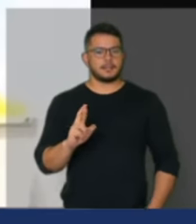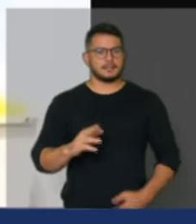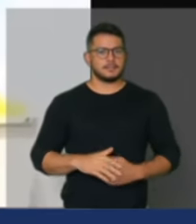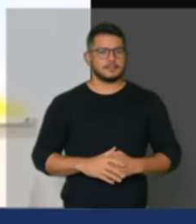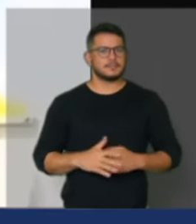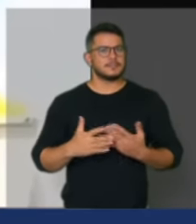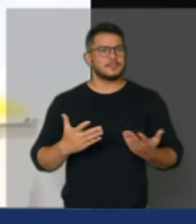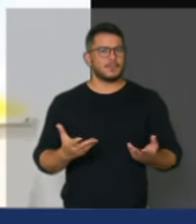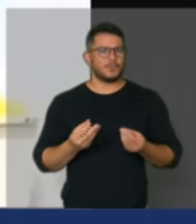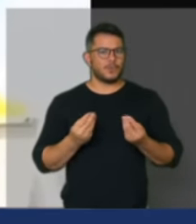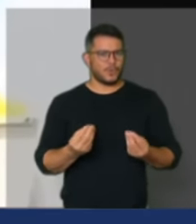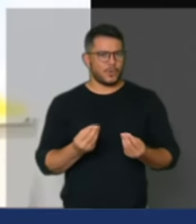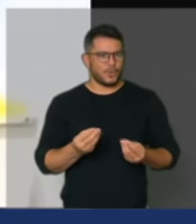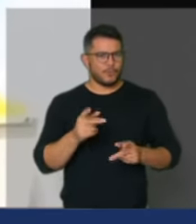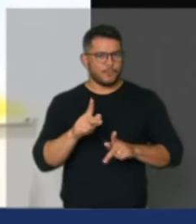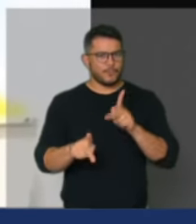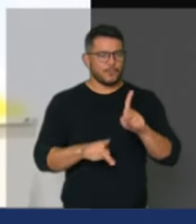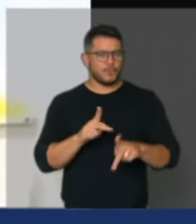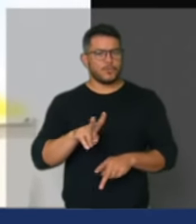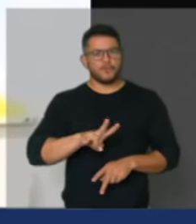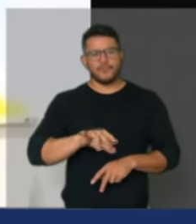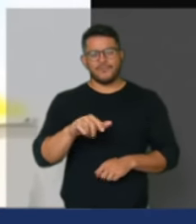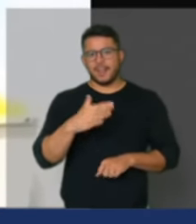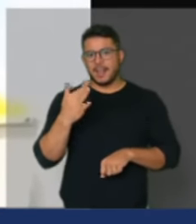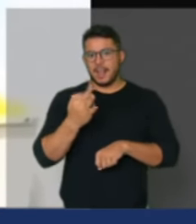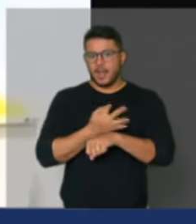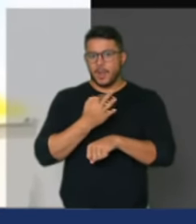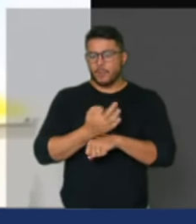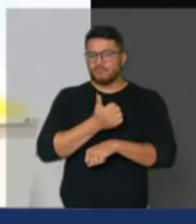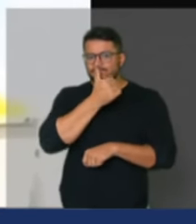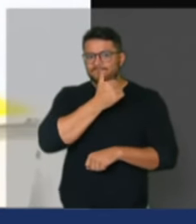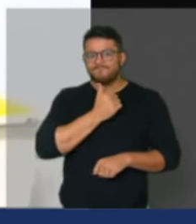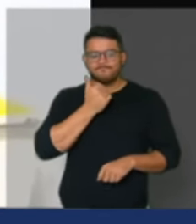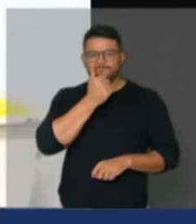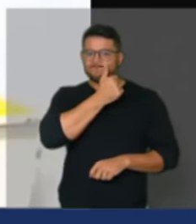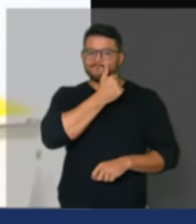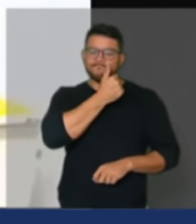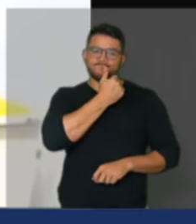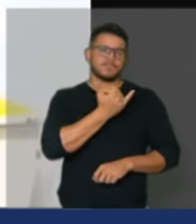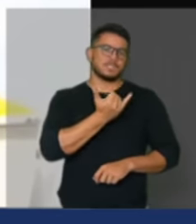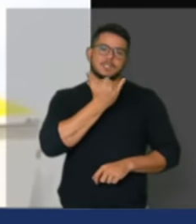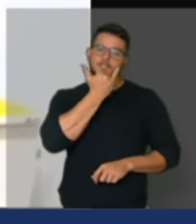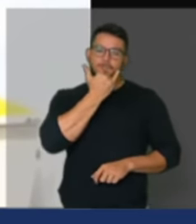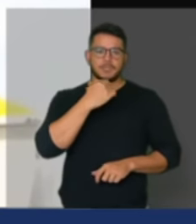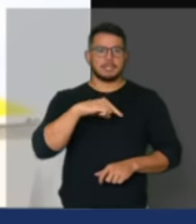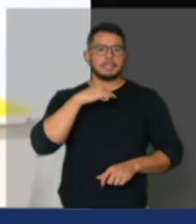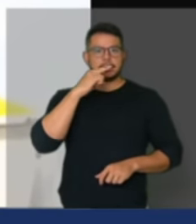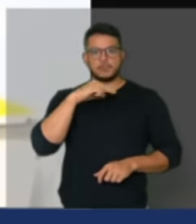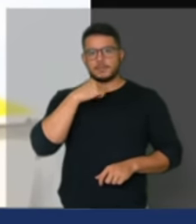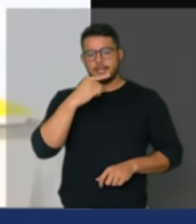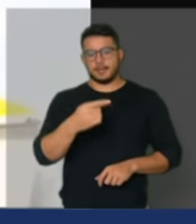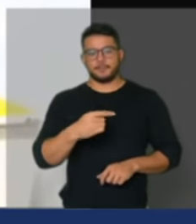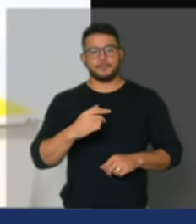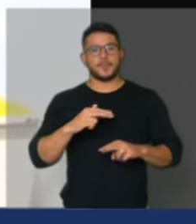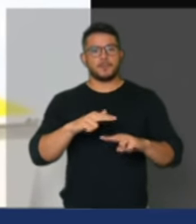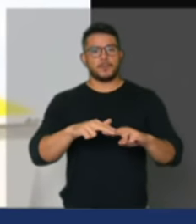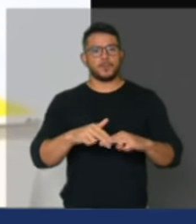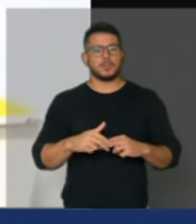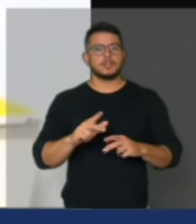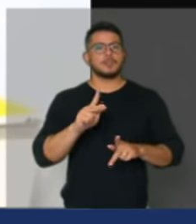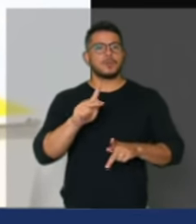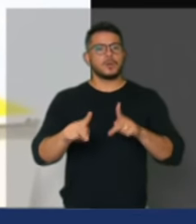aguenta mais um ano de Bolsonaro o ano que vem? É impossível aguentar isso. Por isso que o povo foi para as ruas